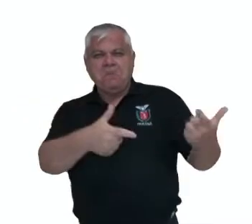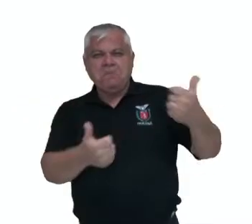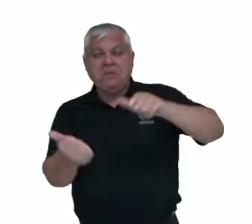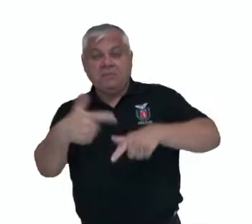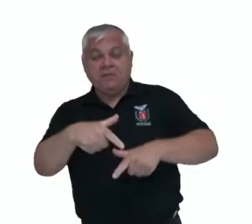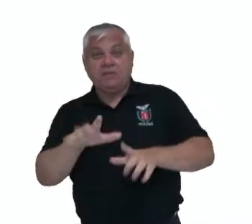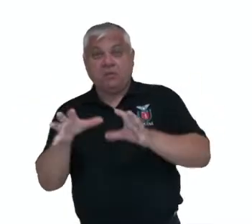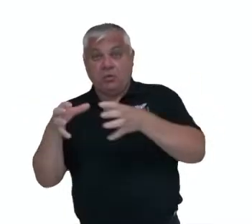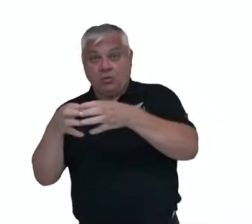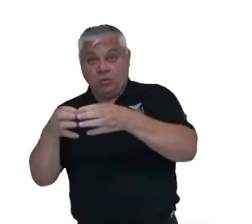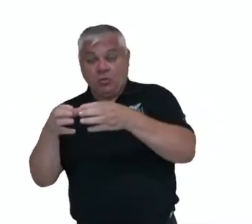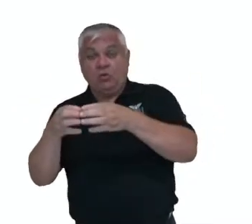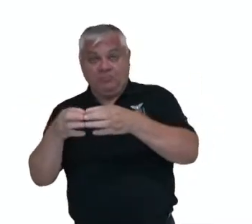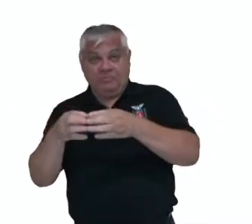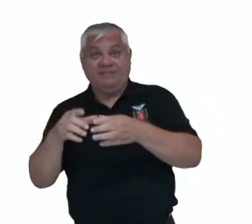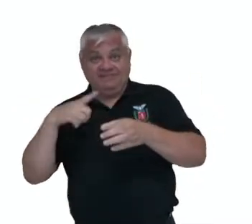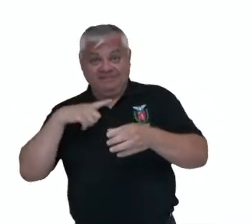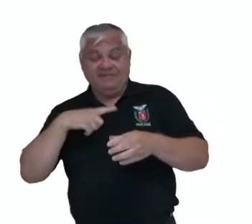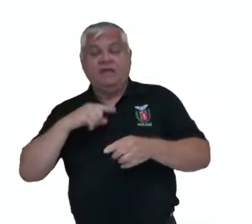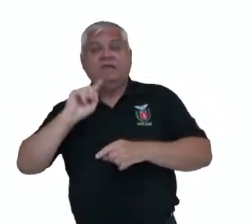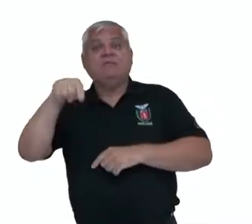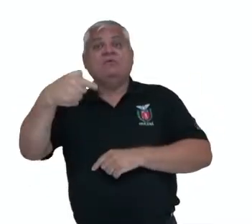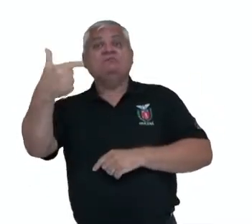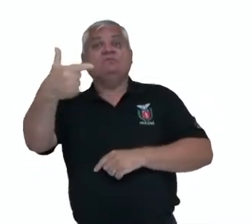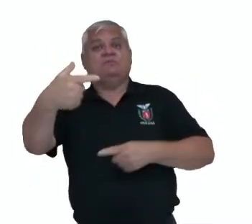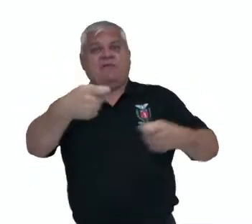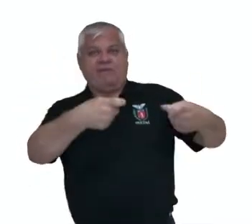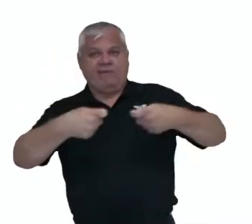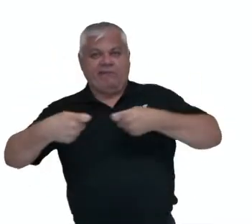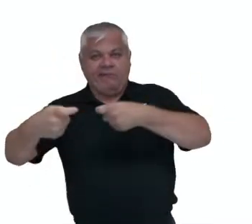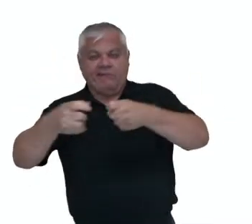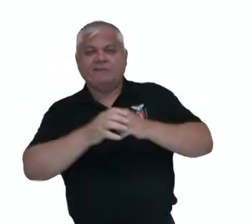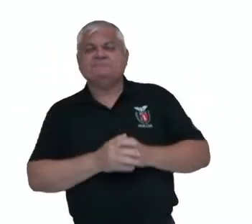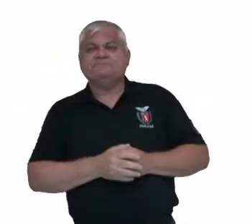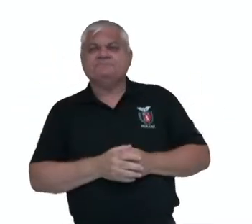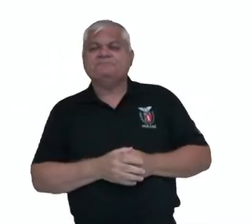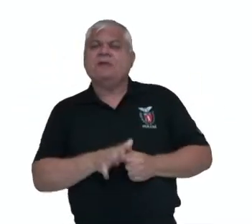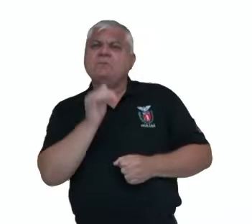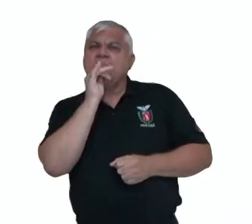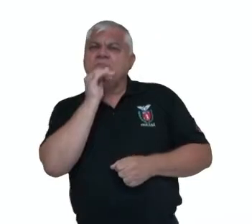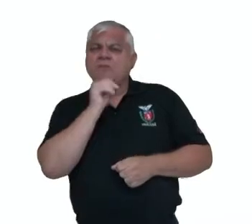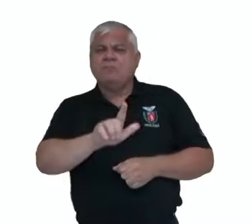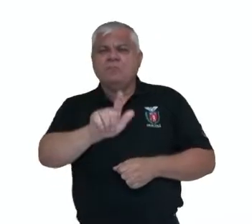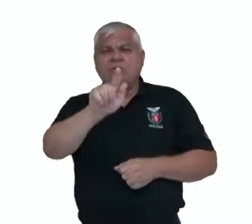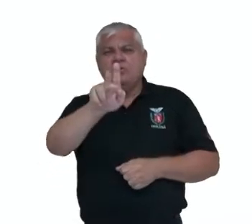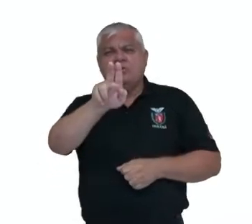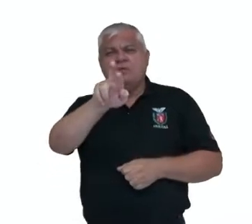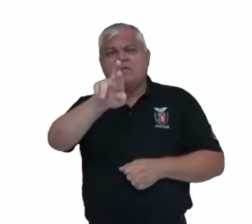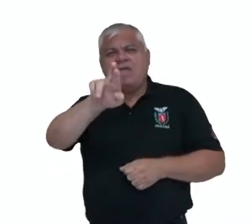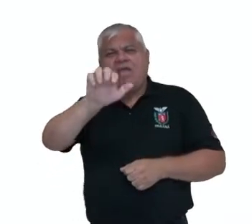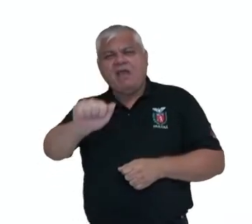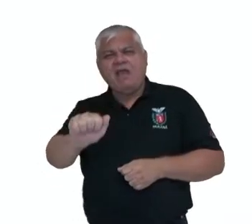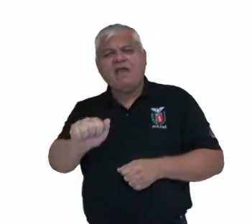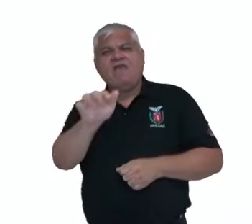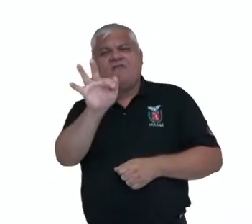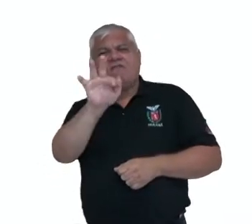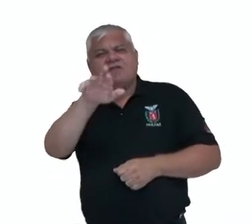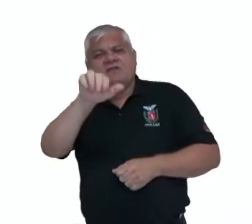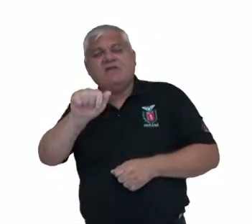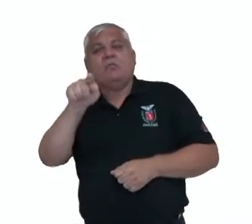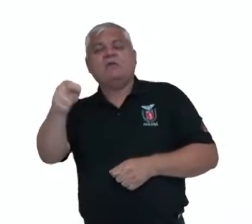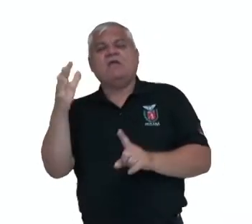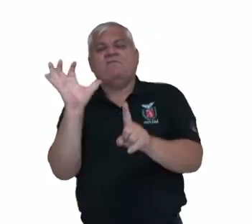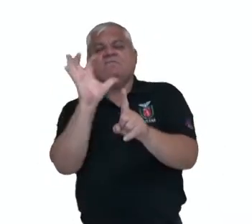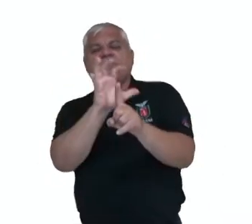e o Bloco Ocidental, após a Segunda Guerra Mundial. Você sabe como a Guerra Fria influenciou a transformação do esporte moderno